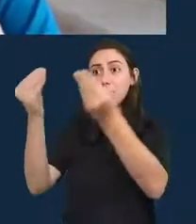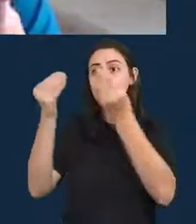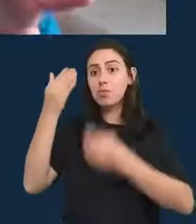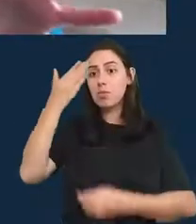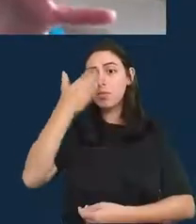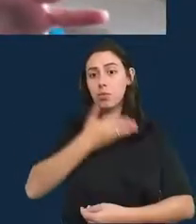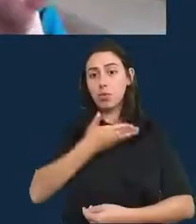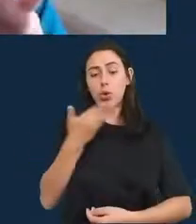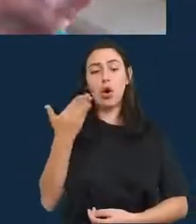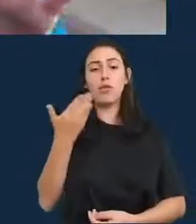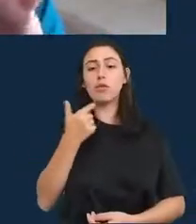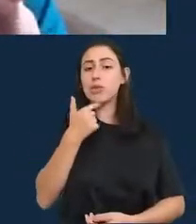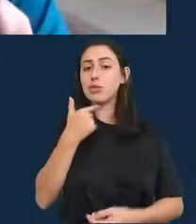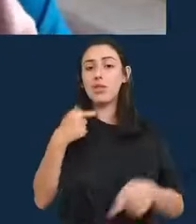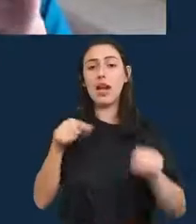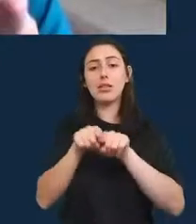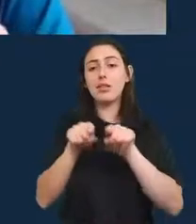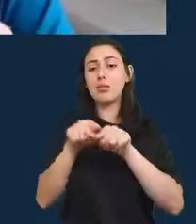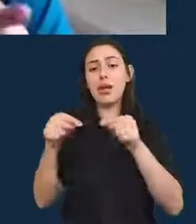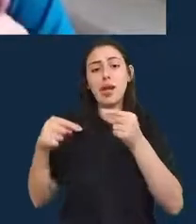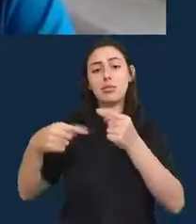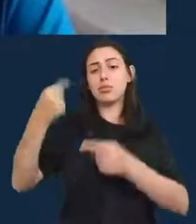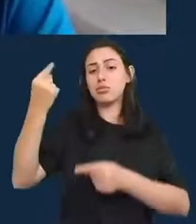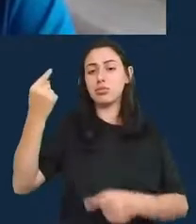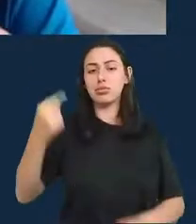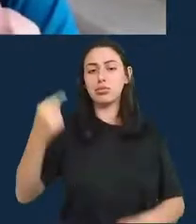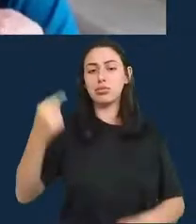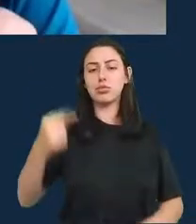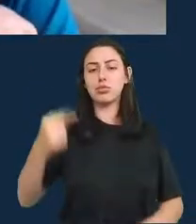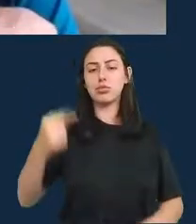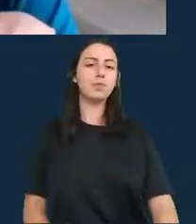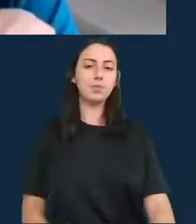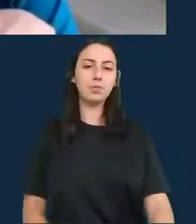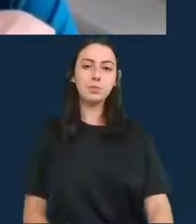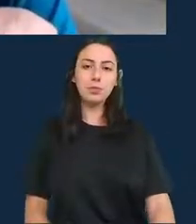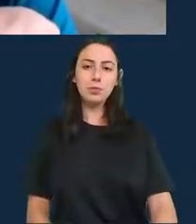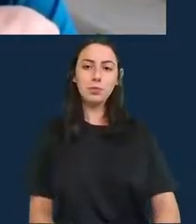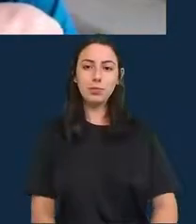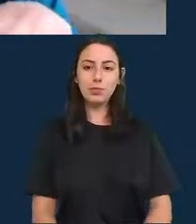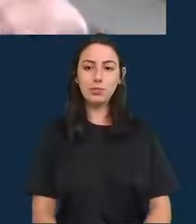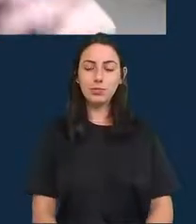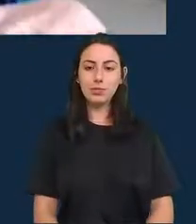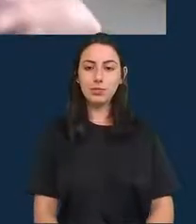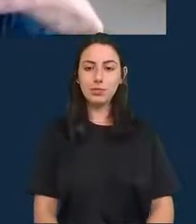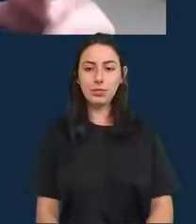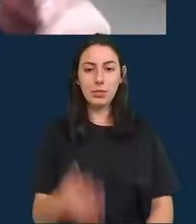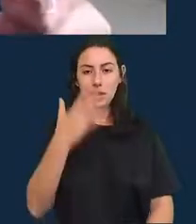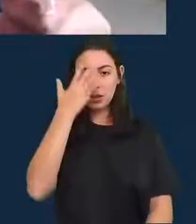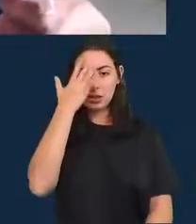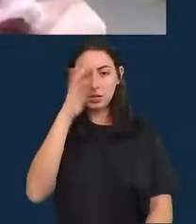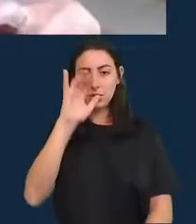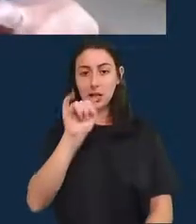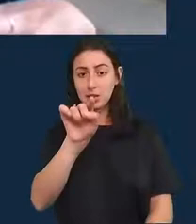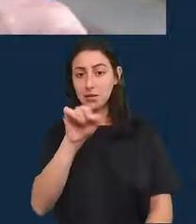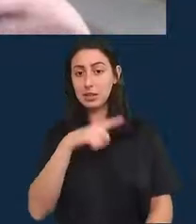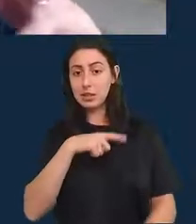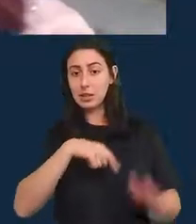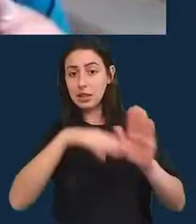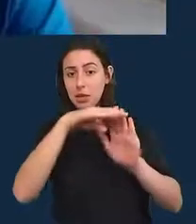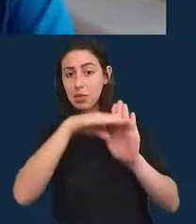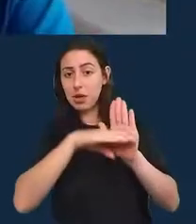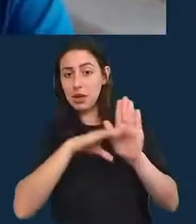eu não sei se você tem uma lista rápida de diferentes